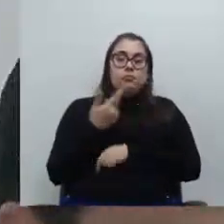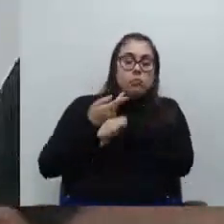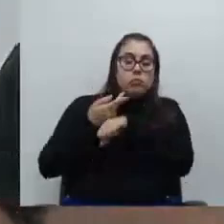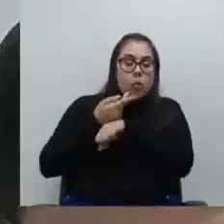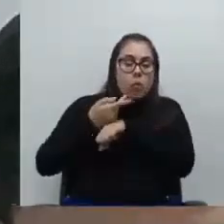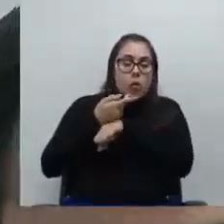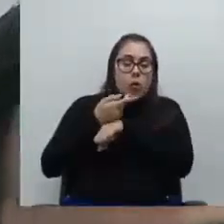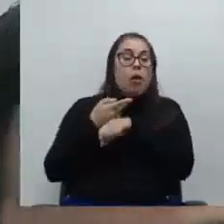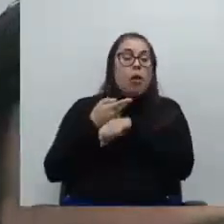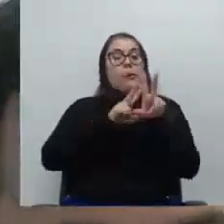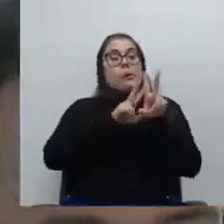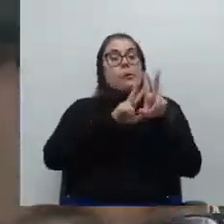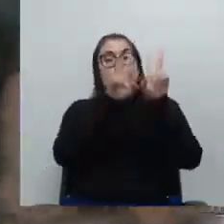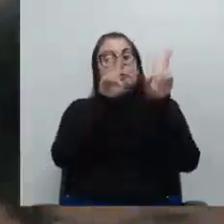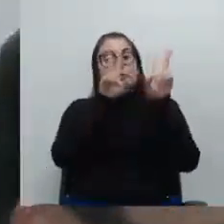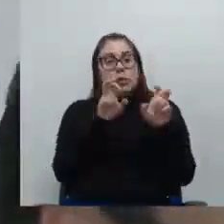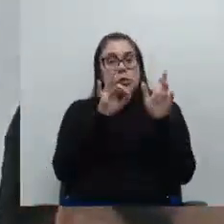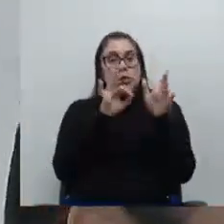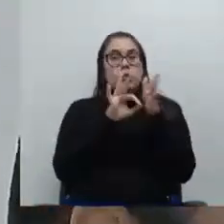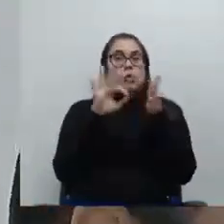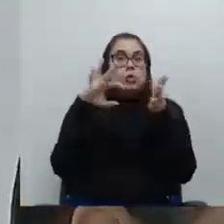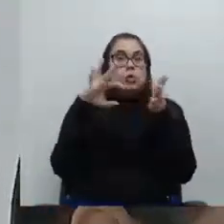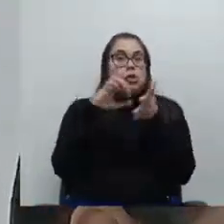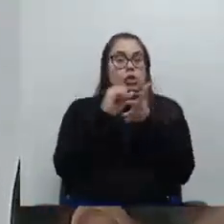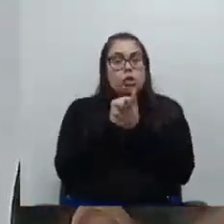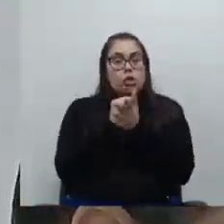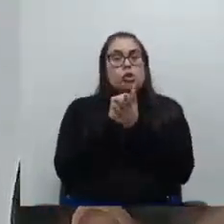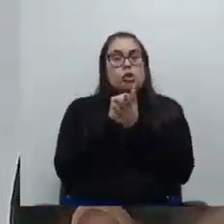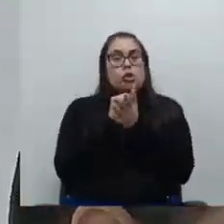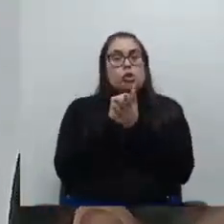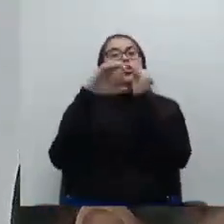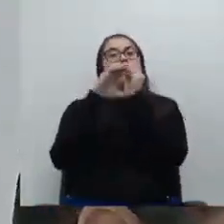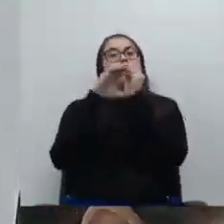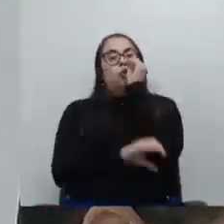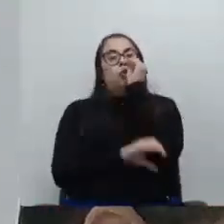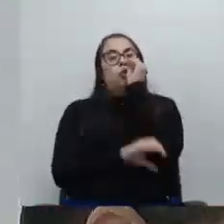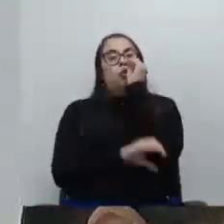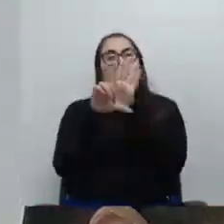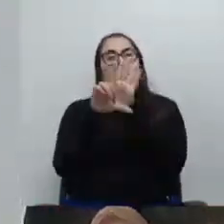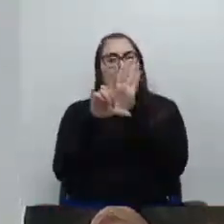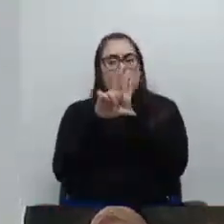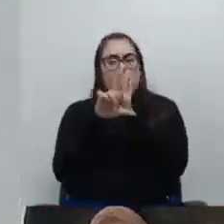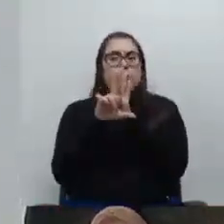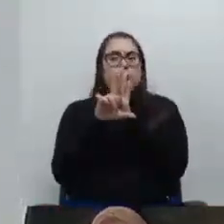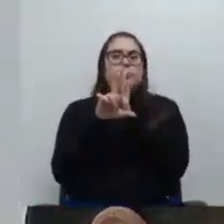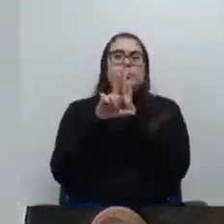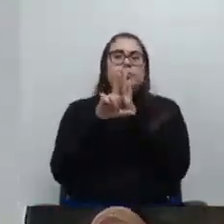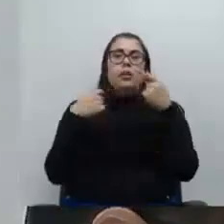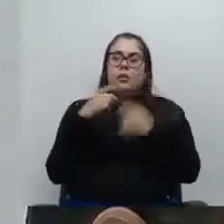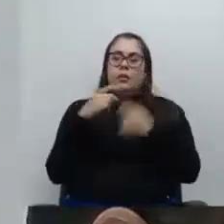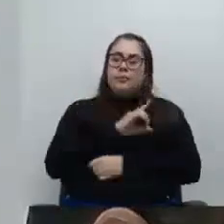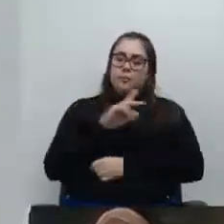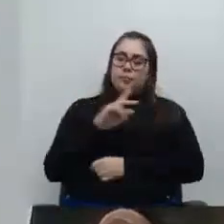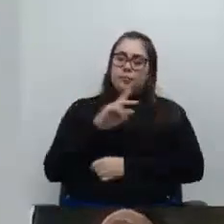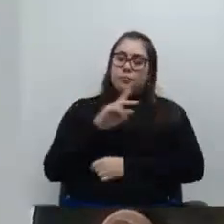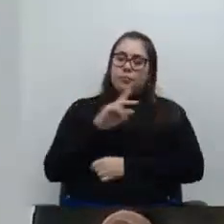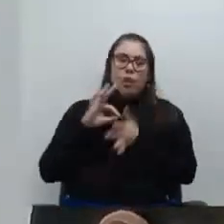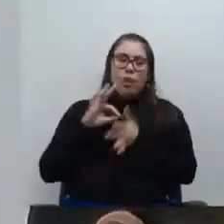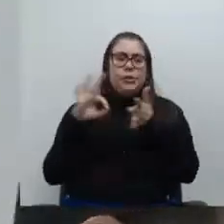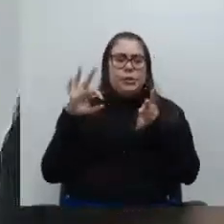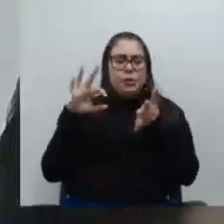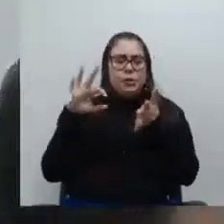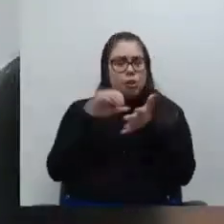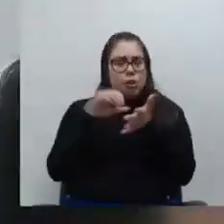daquela situação dos registros civis, a lei recente que determinou a remessa à defensoria pública dos registros